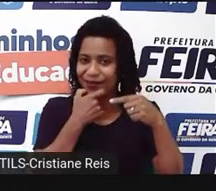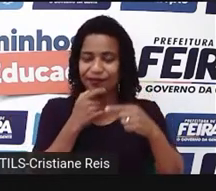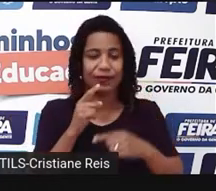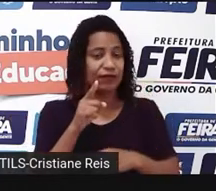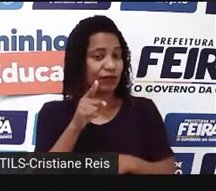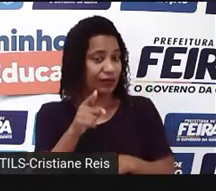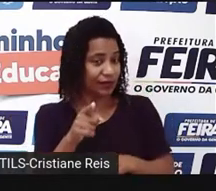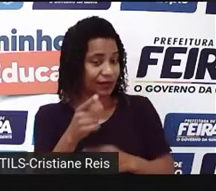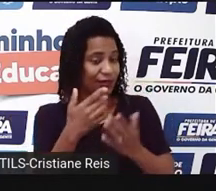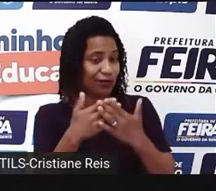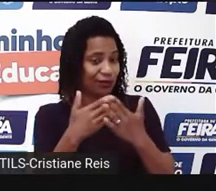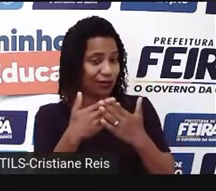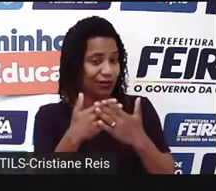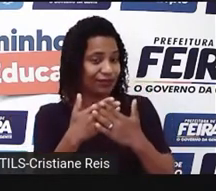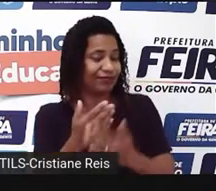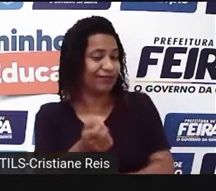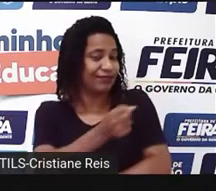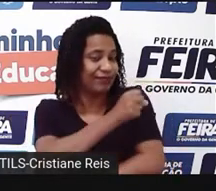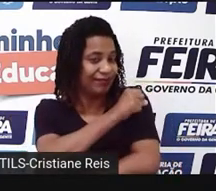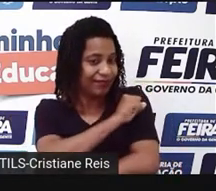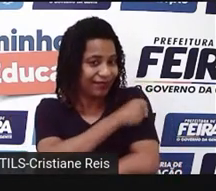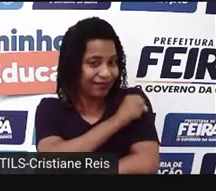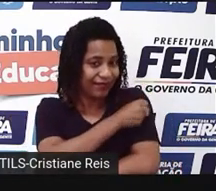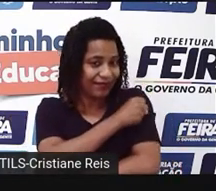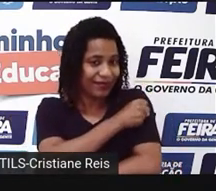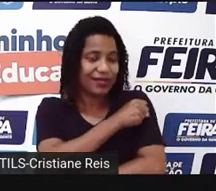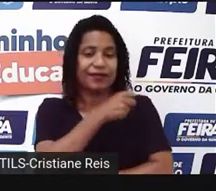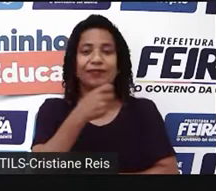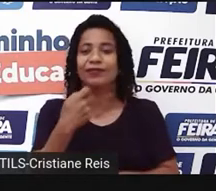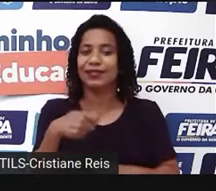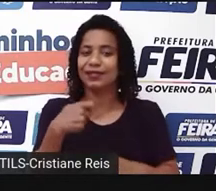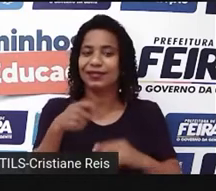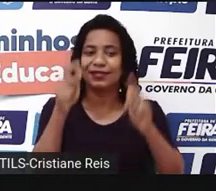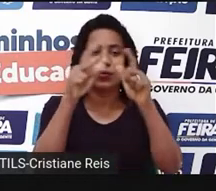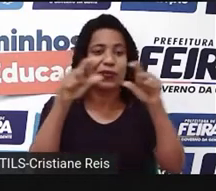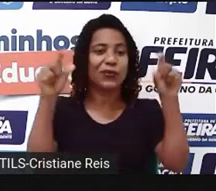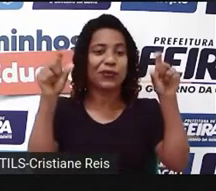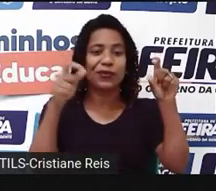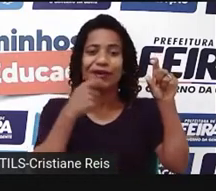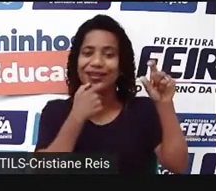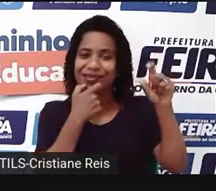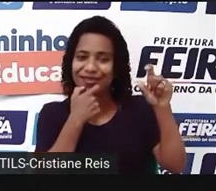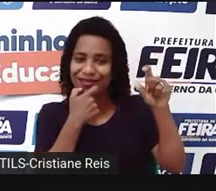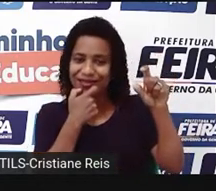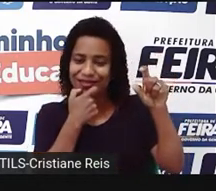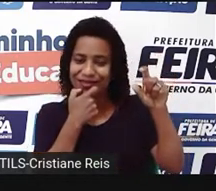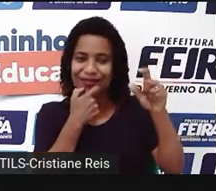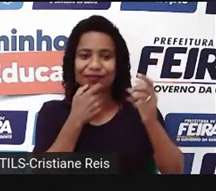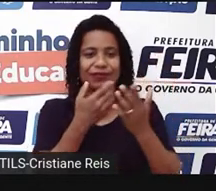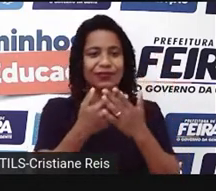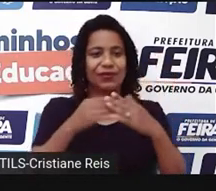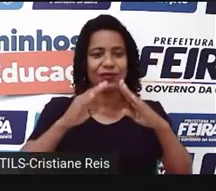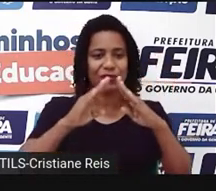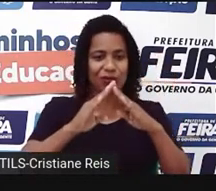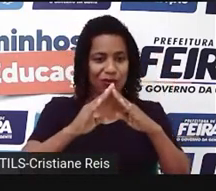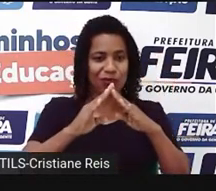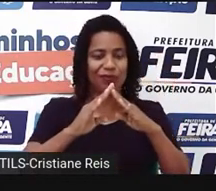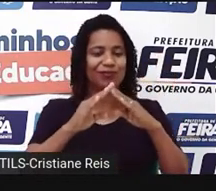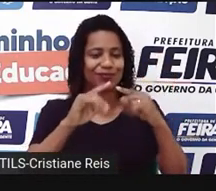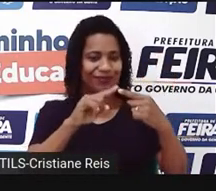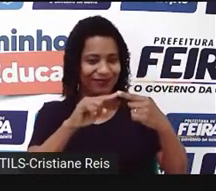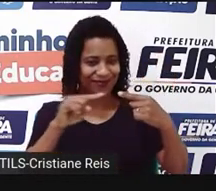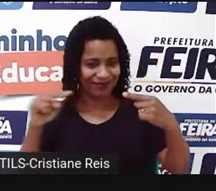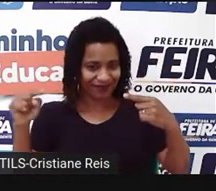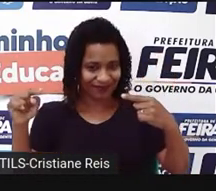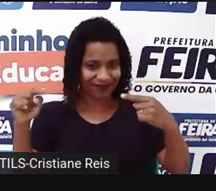estudante do oitavo ano, irá escrever o seu cabeçalho no caderno, especificando o skill, o nome da